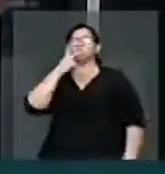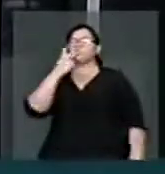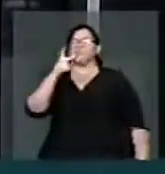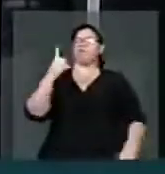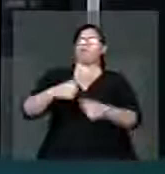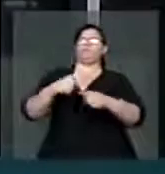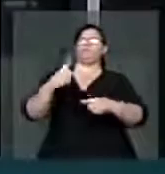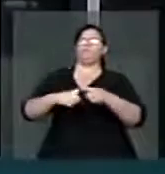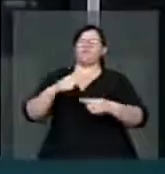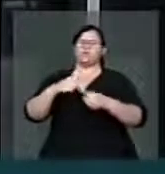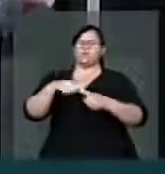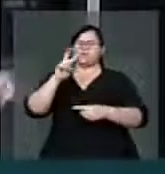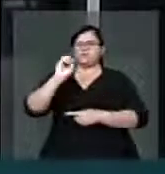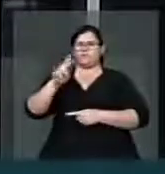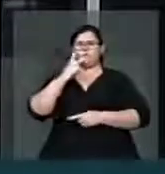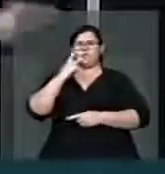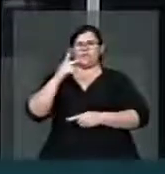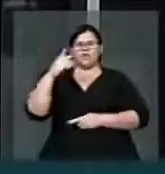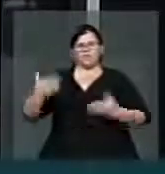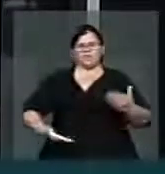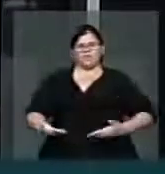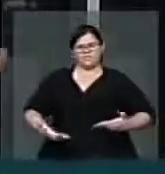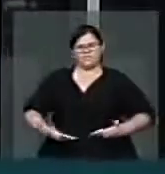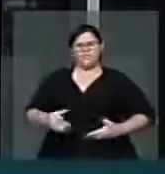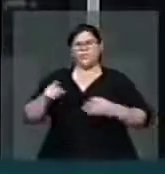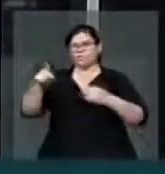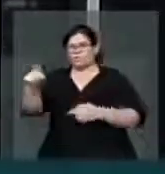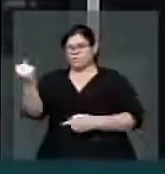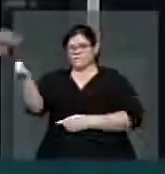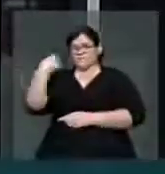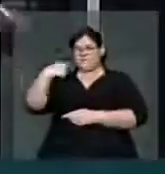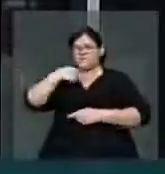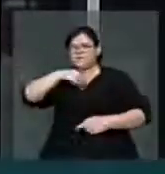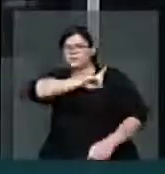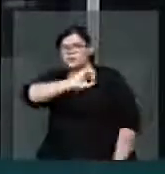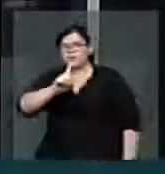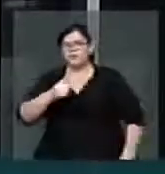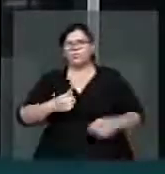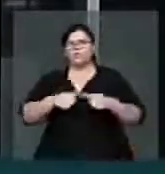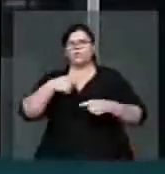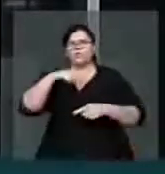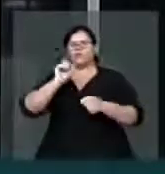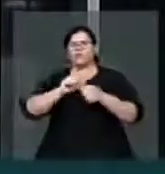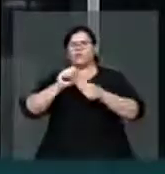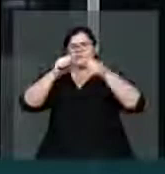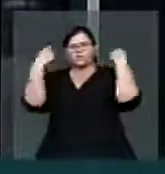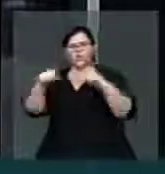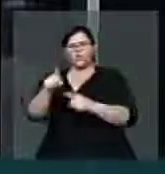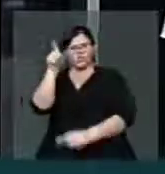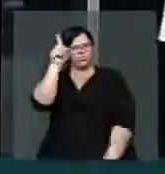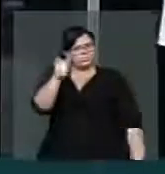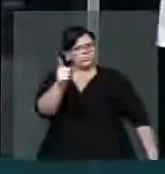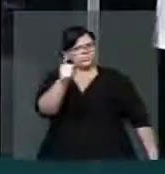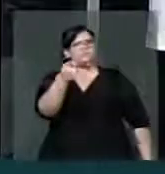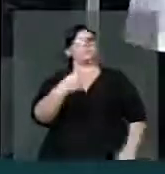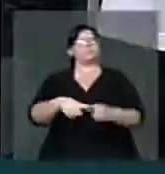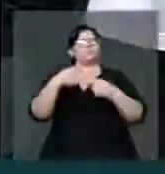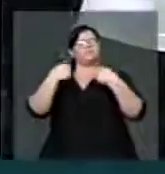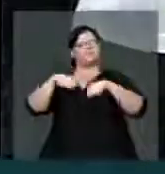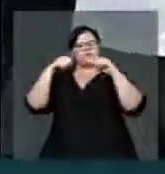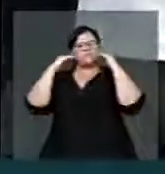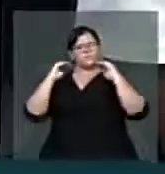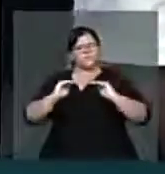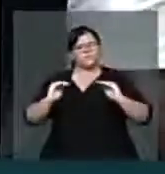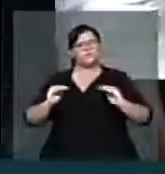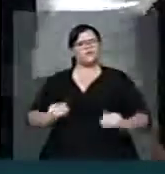para dizer a esse funcionário que ele não venha mais de novo, que eu faça uma representação contra ele. Eles têm que respeitar